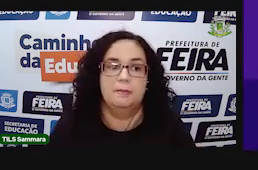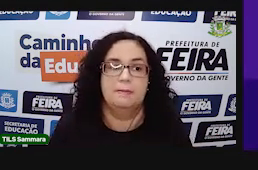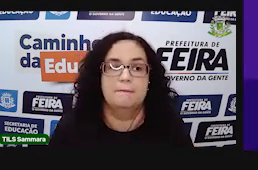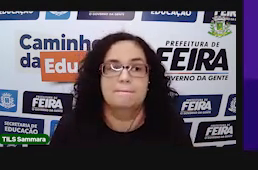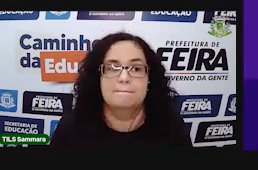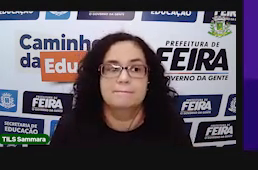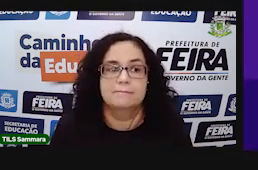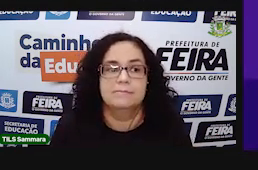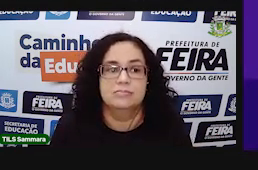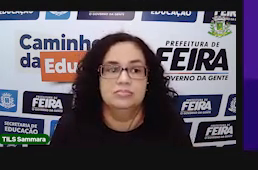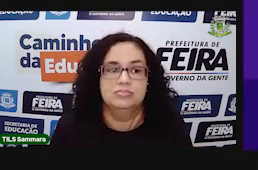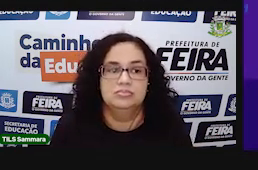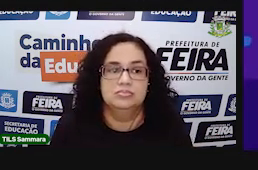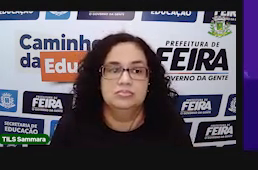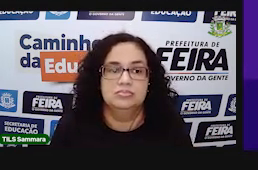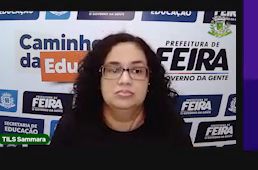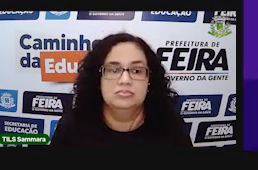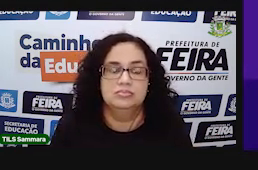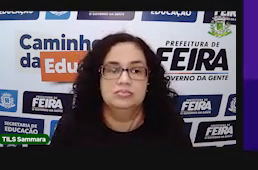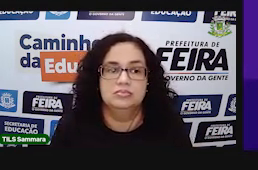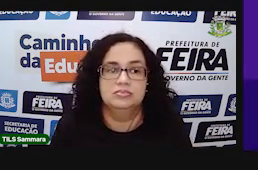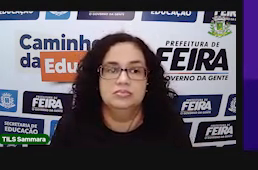E é isso! Aí!